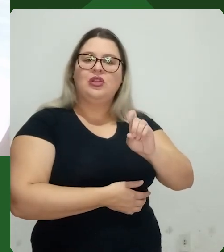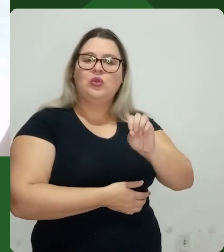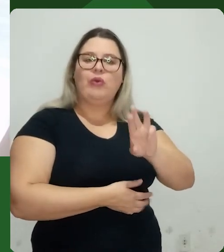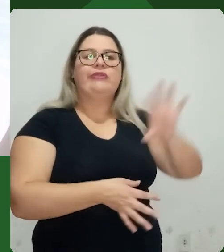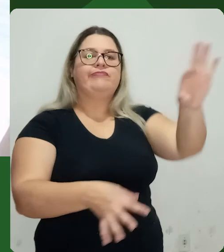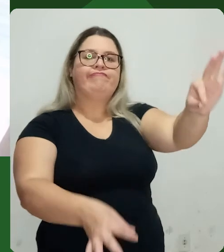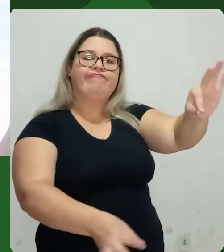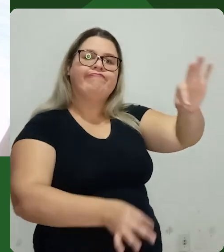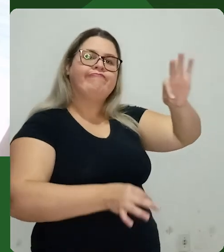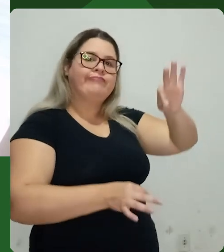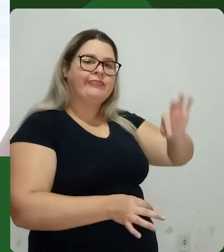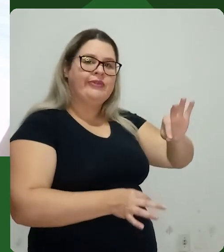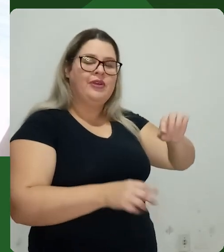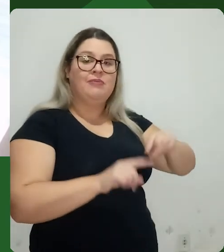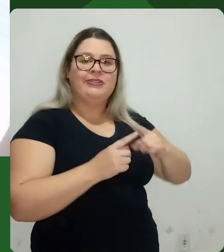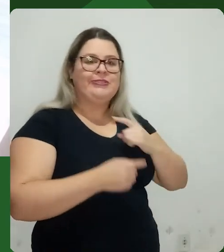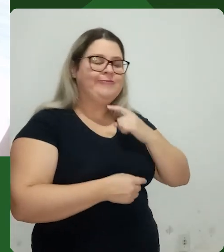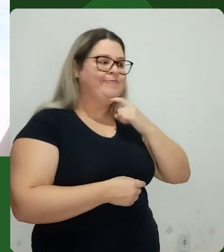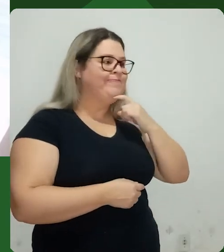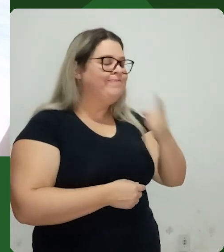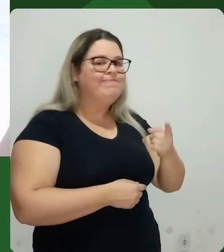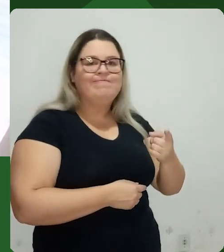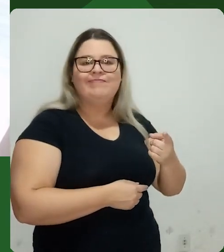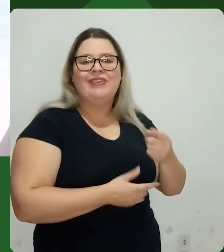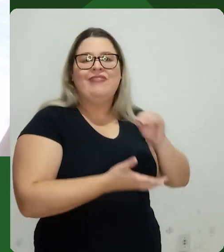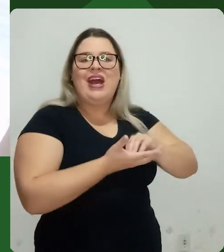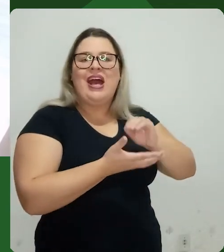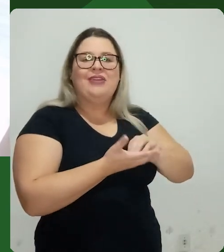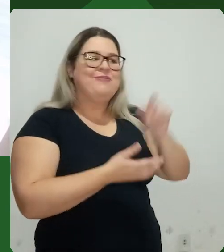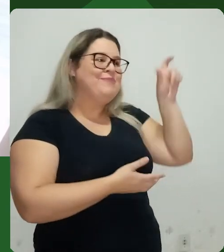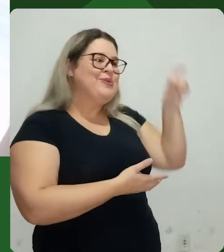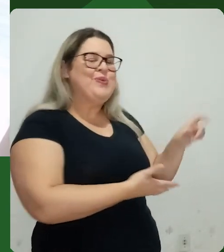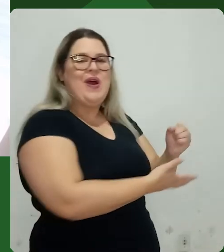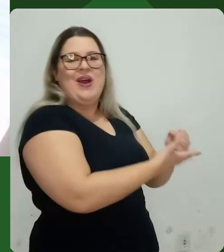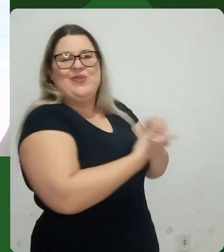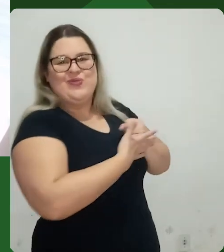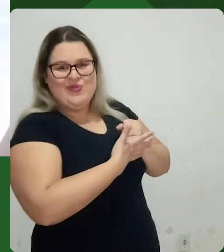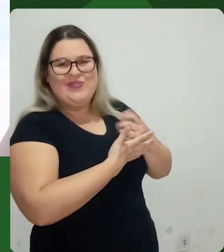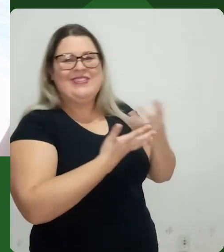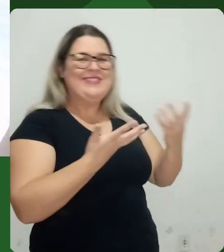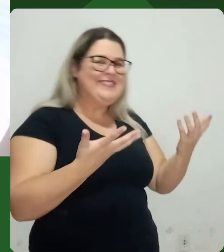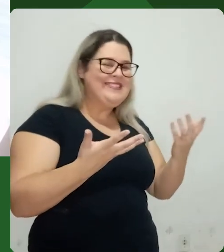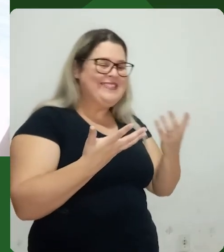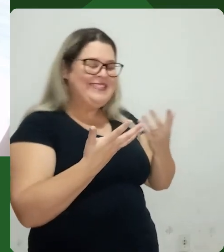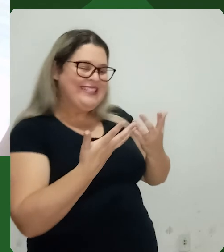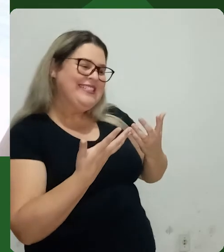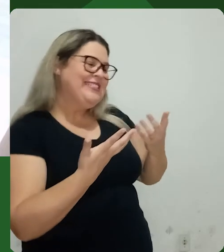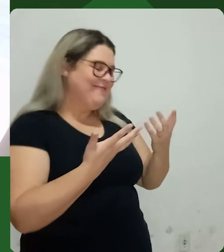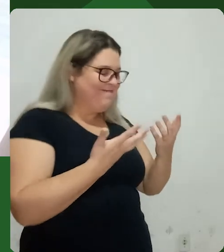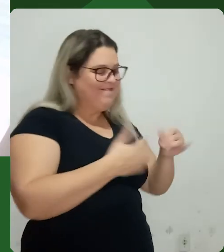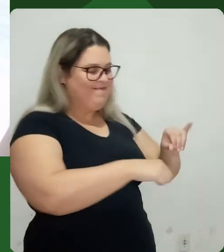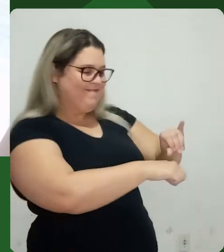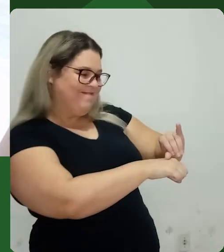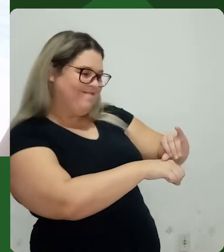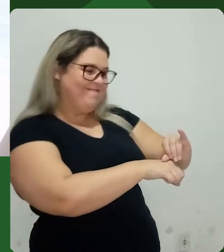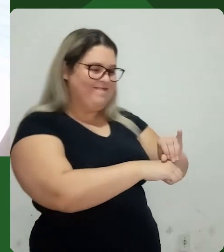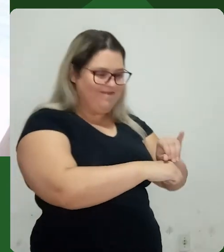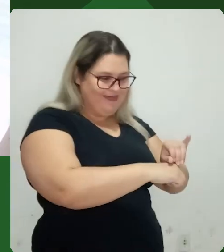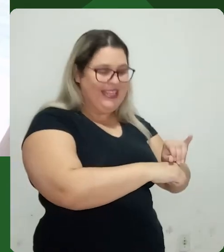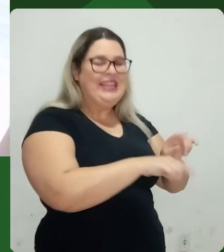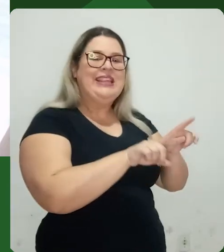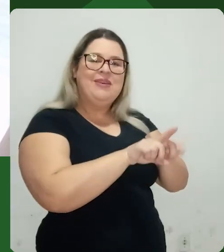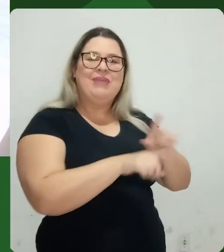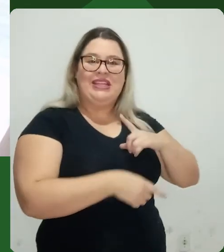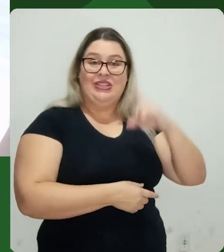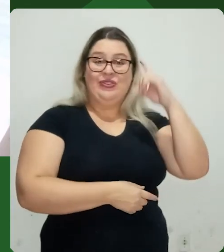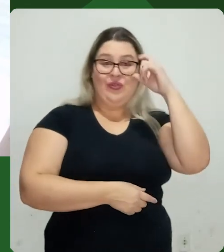suficiente porque eu precisava de algum modo conseguir posicionar isso e me faltava a mão. Eu não tinha um assistente ali que pudesse me ajudar a fazer essa